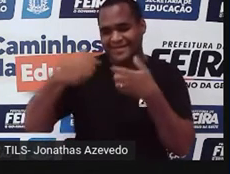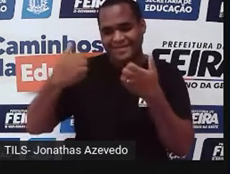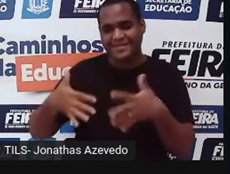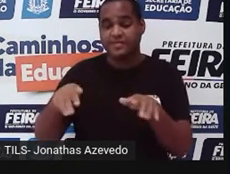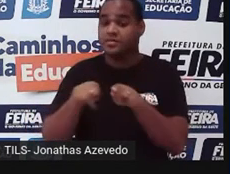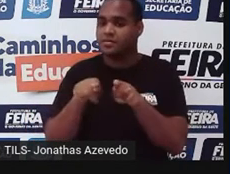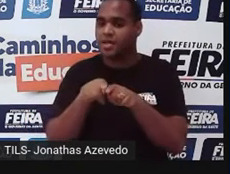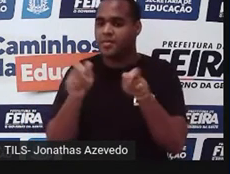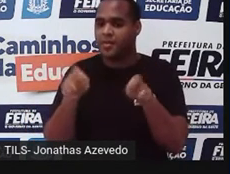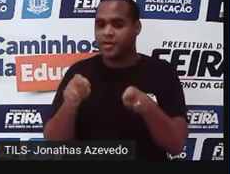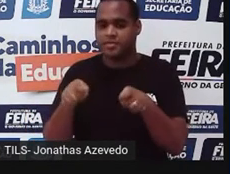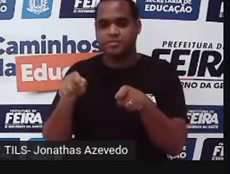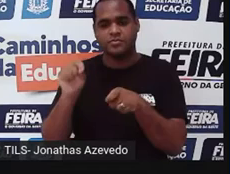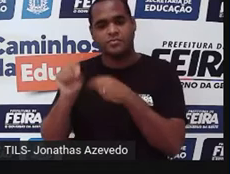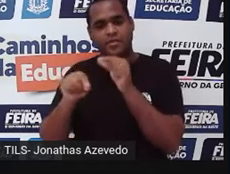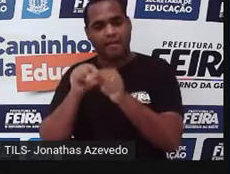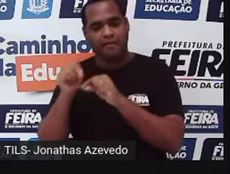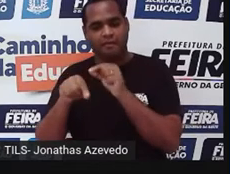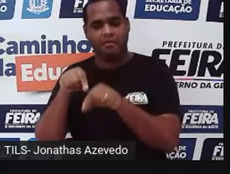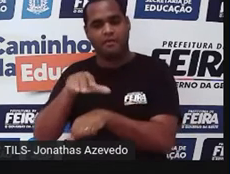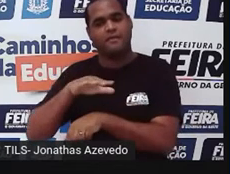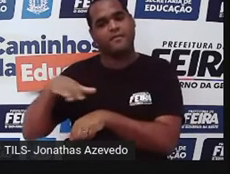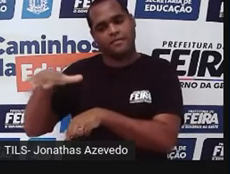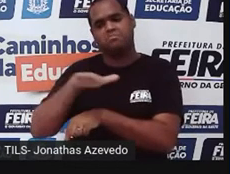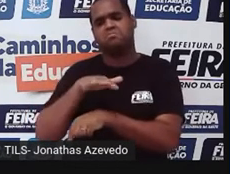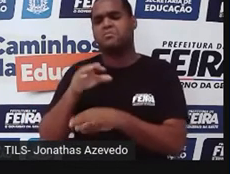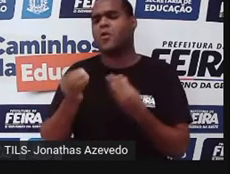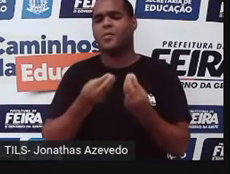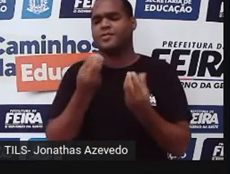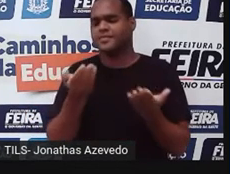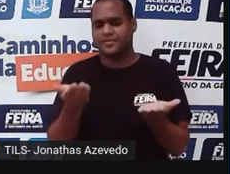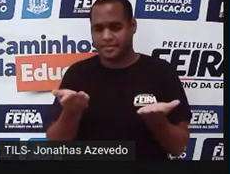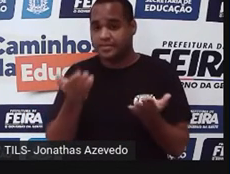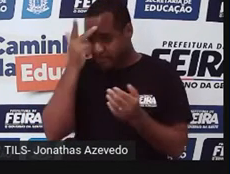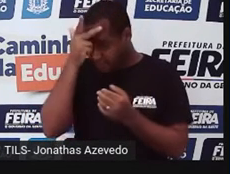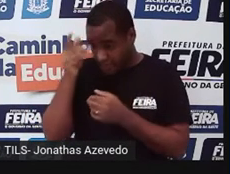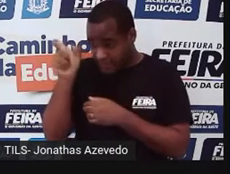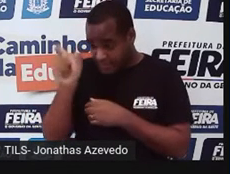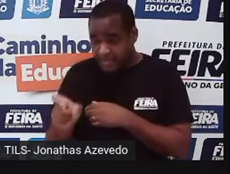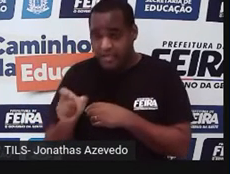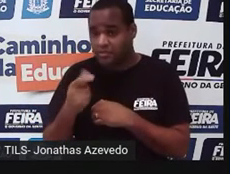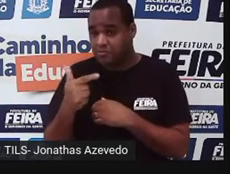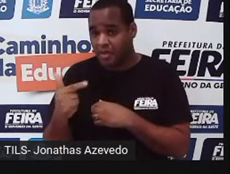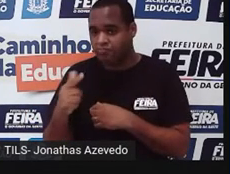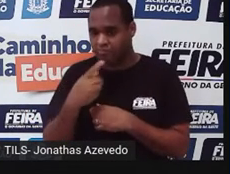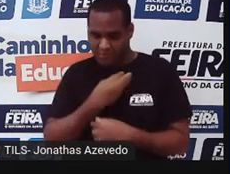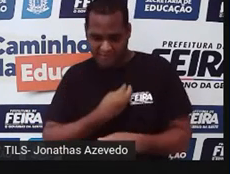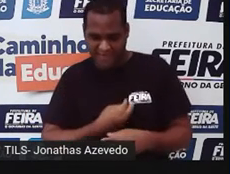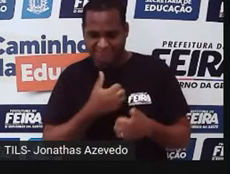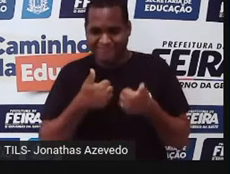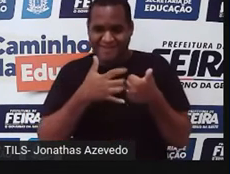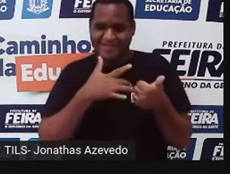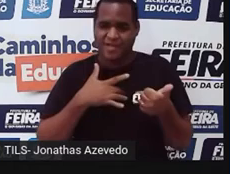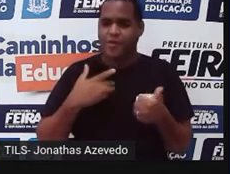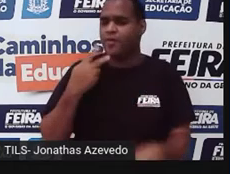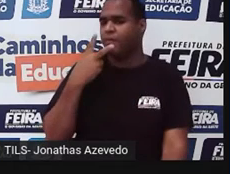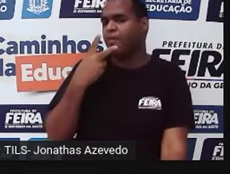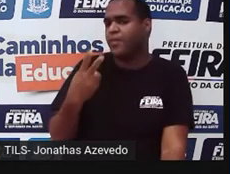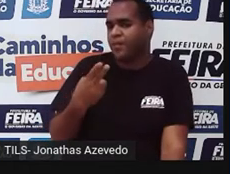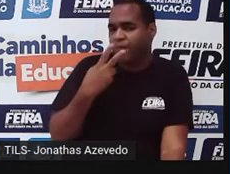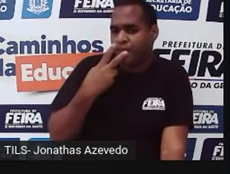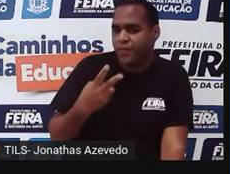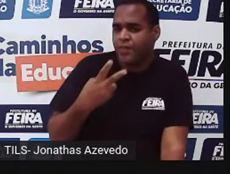também pode ser influenciado pelo ambiente. Como assim? Uma pessoa que não tem hábitos de vida saudáveis, uma pessoa que fuma,